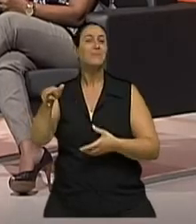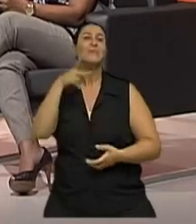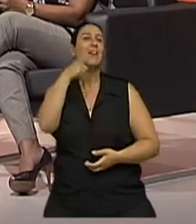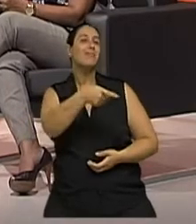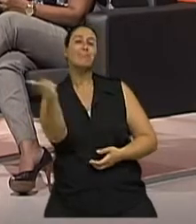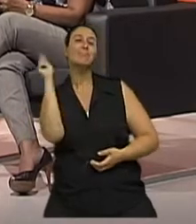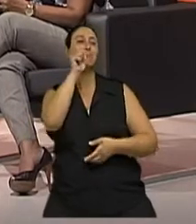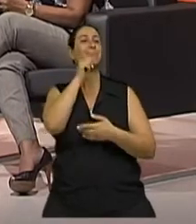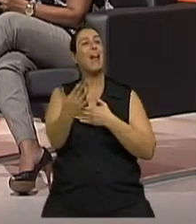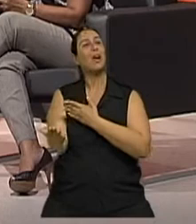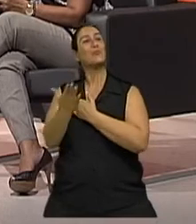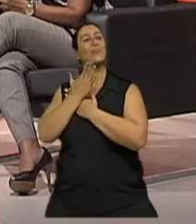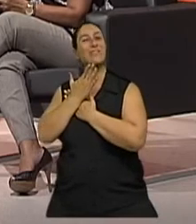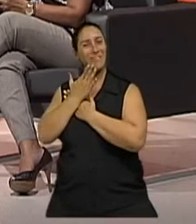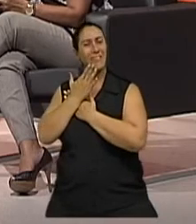me ajudaram.